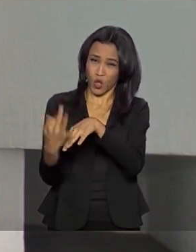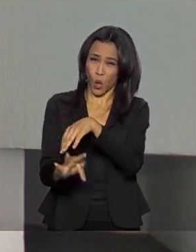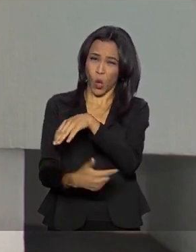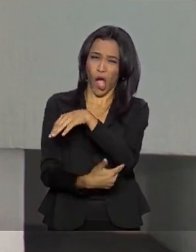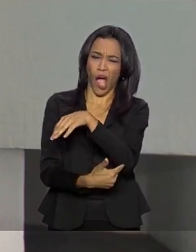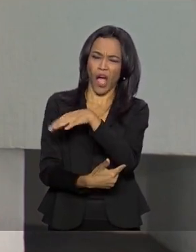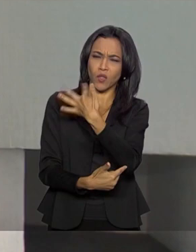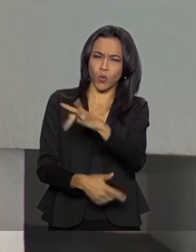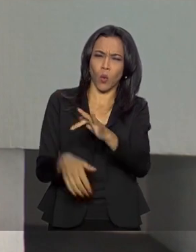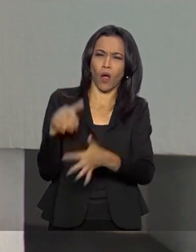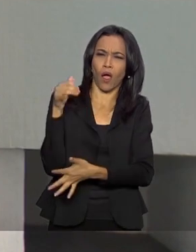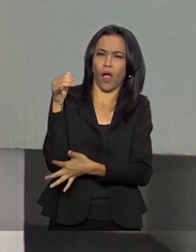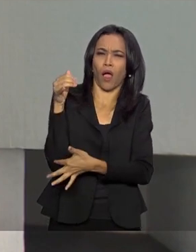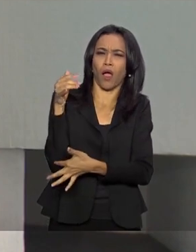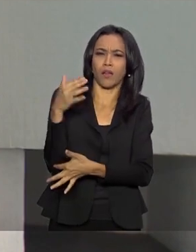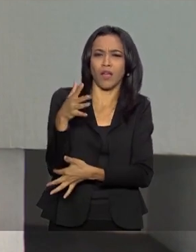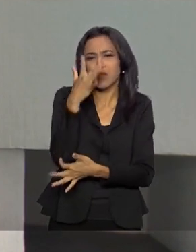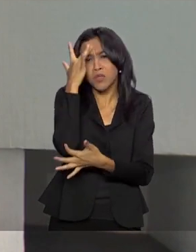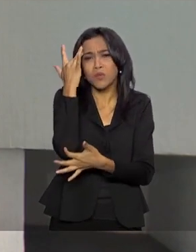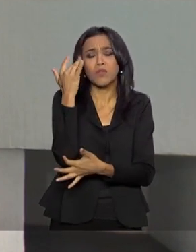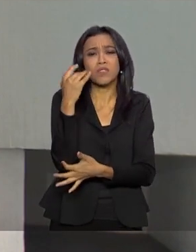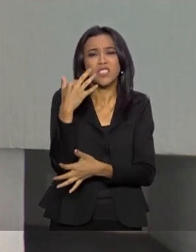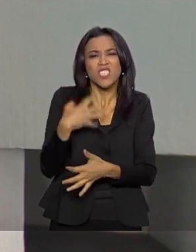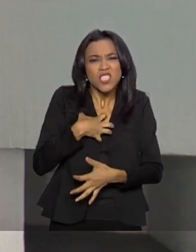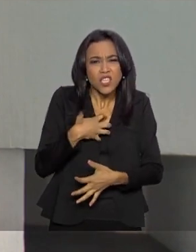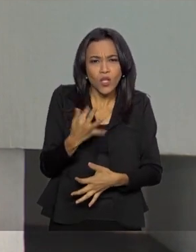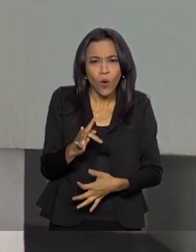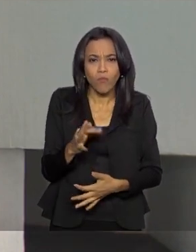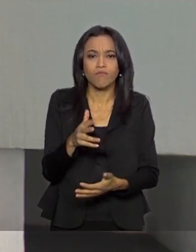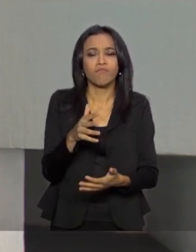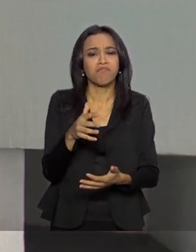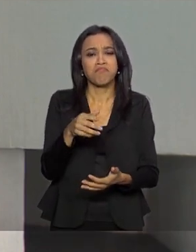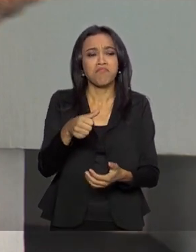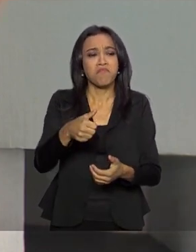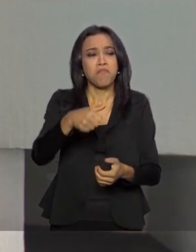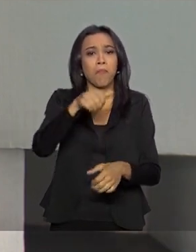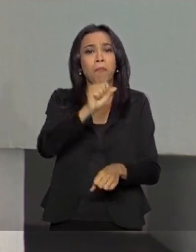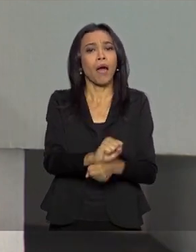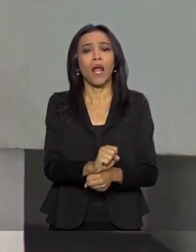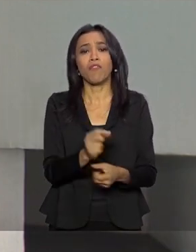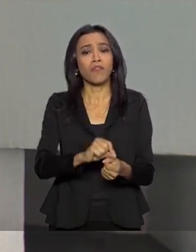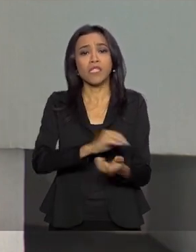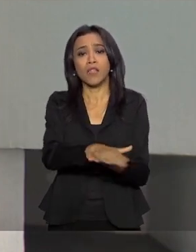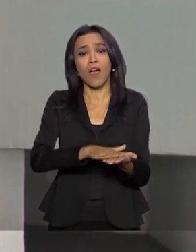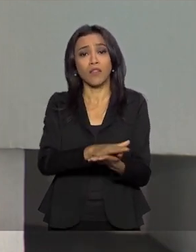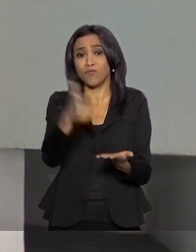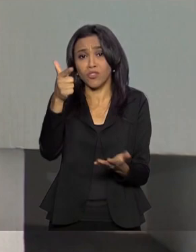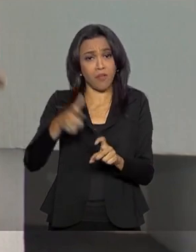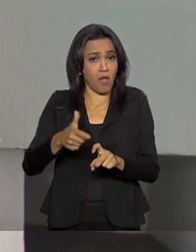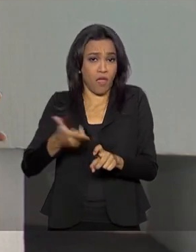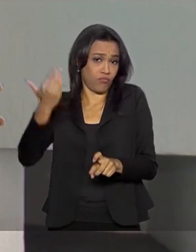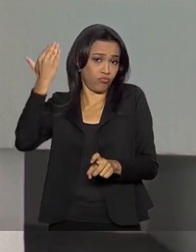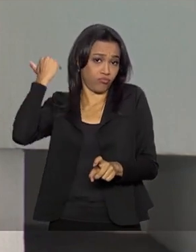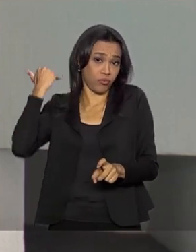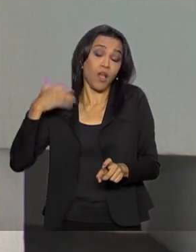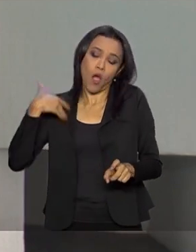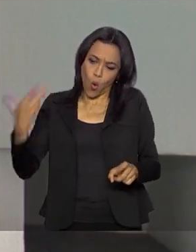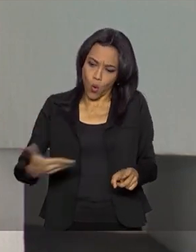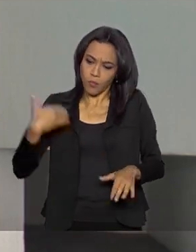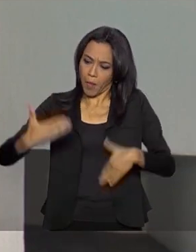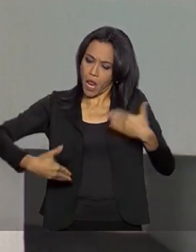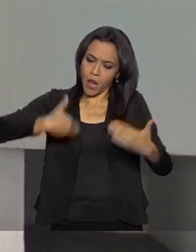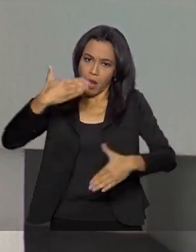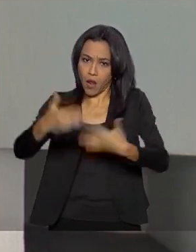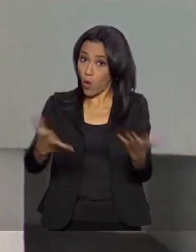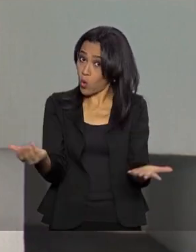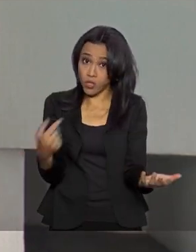dor, todo mundo parava, Nem tinha médico para cuidar disso. Mas a coisa foi evoluída, agora